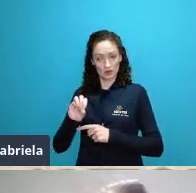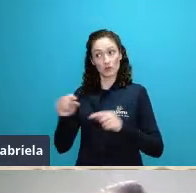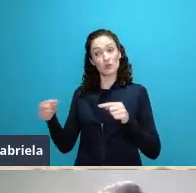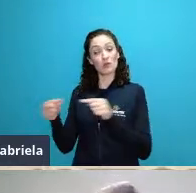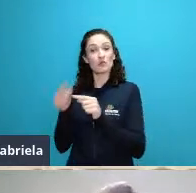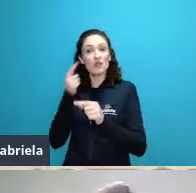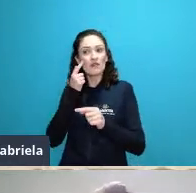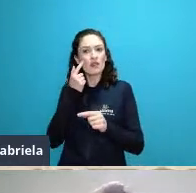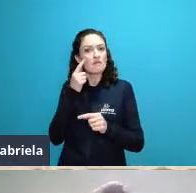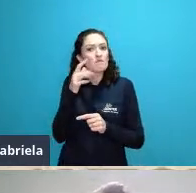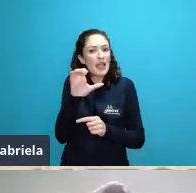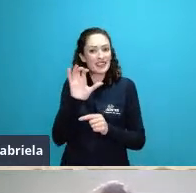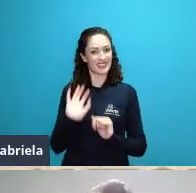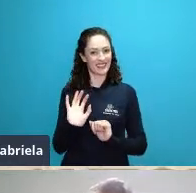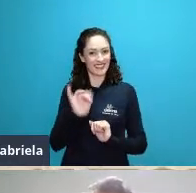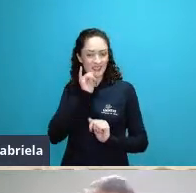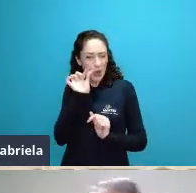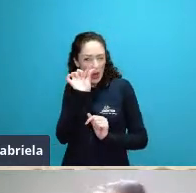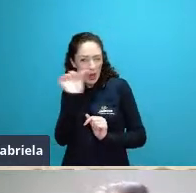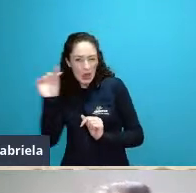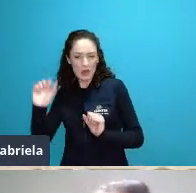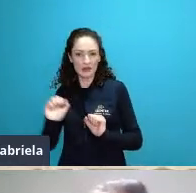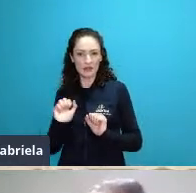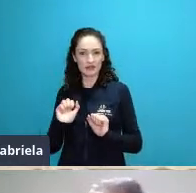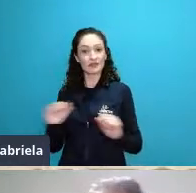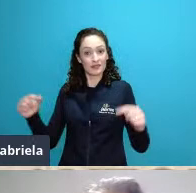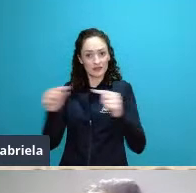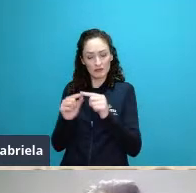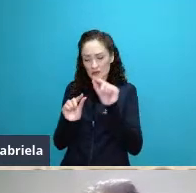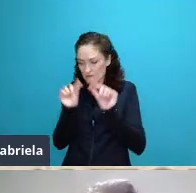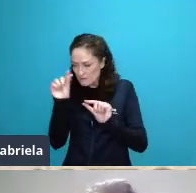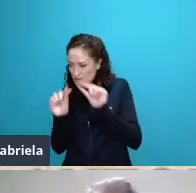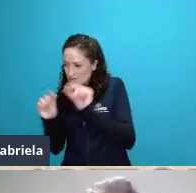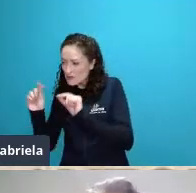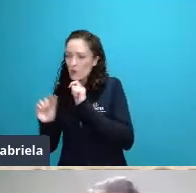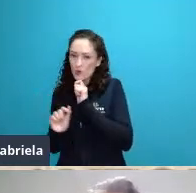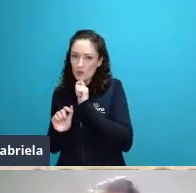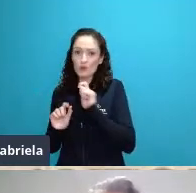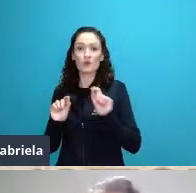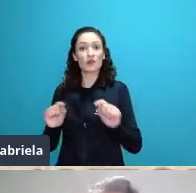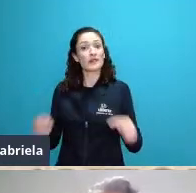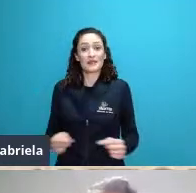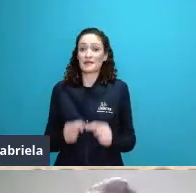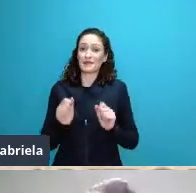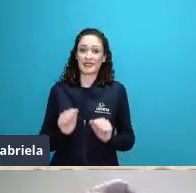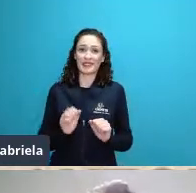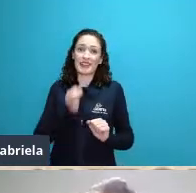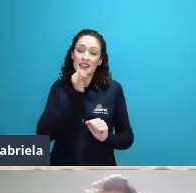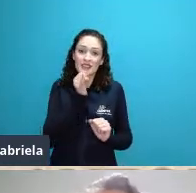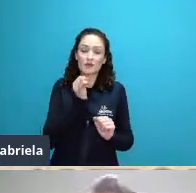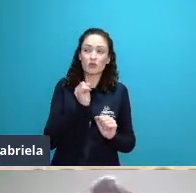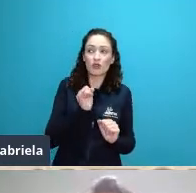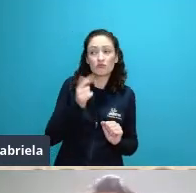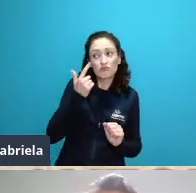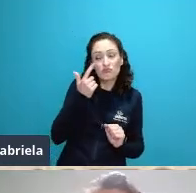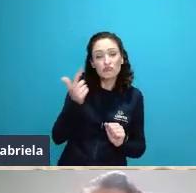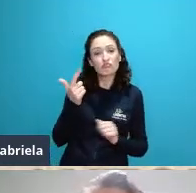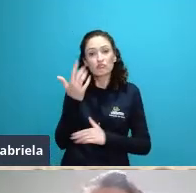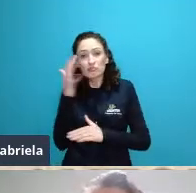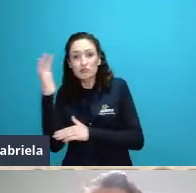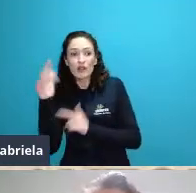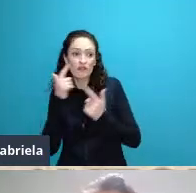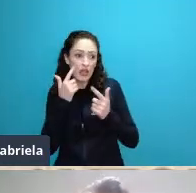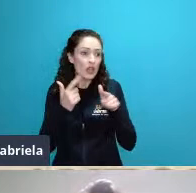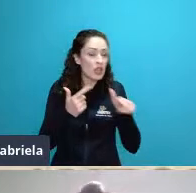e um ecossistema também é uma pequena peça dentro de um bioma e todas essas pecinhas elas não fazem sentido ser analisadas